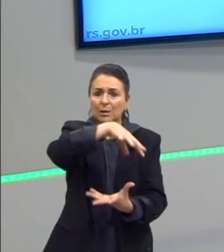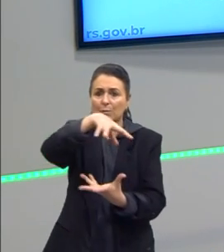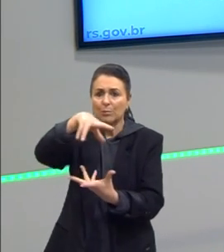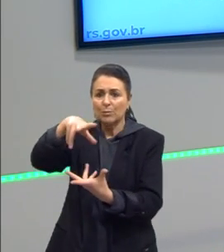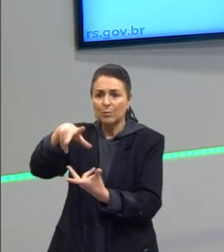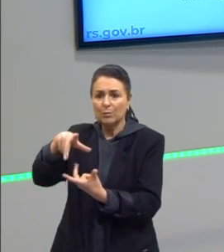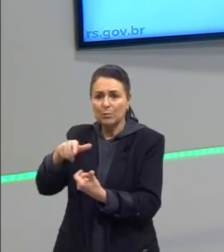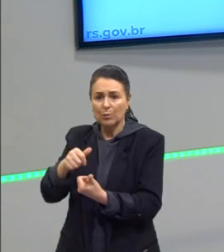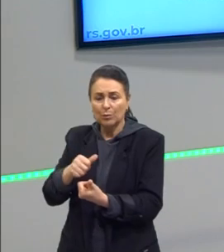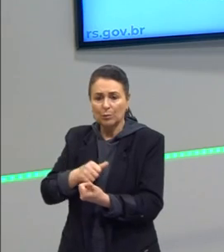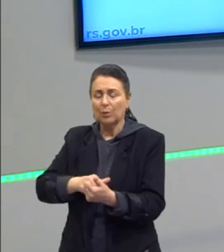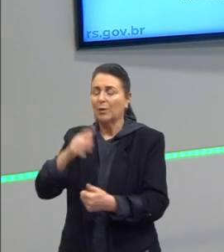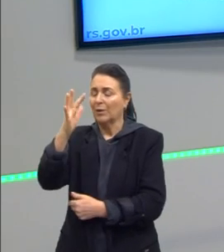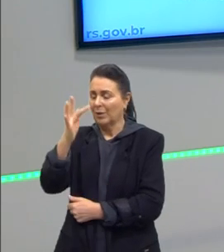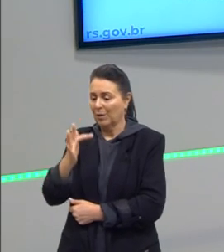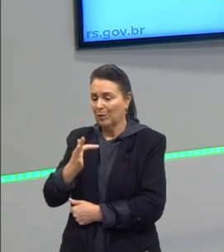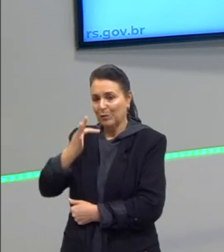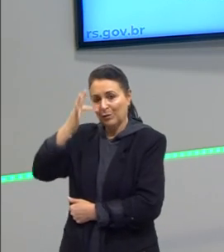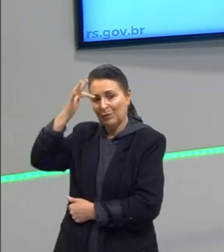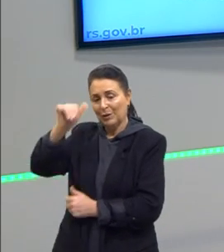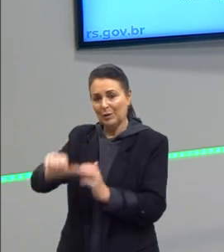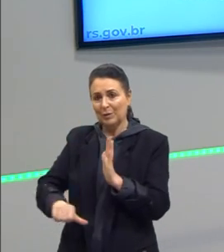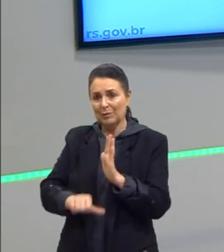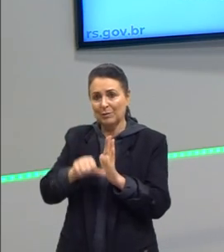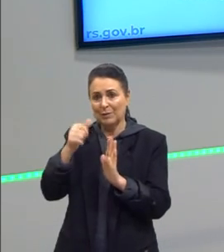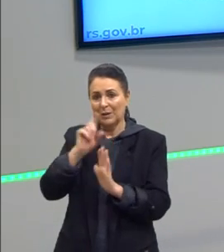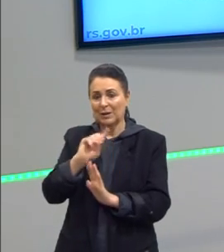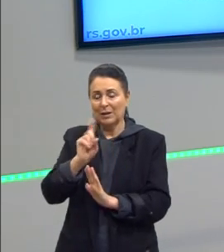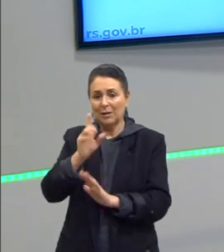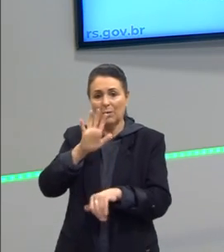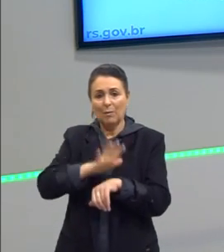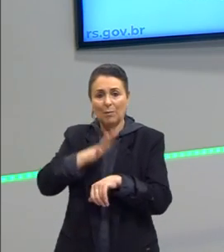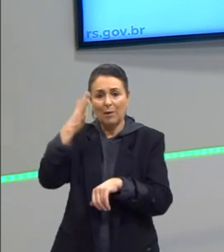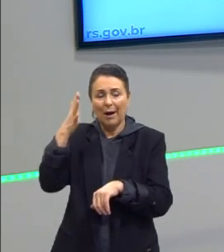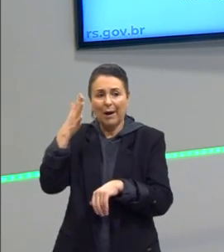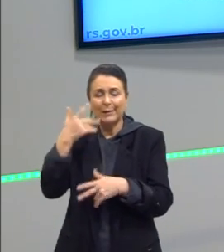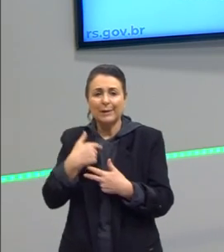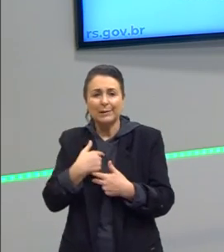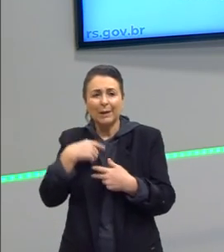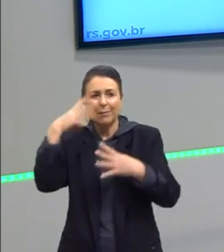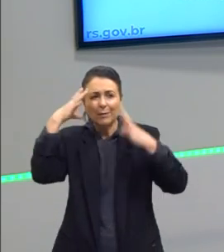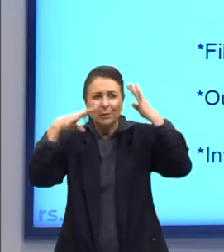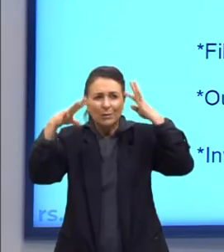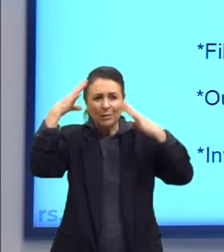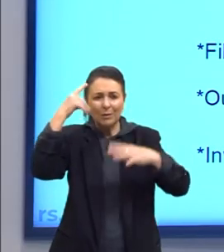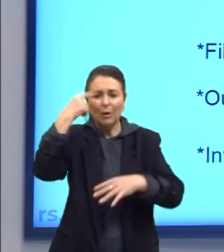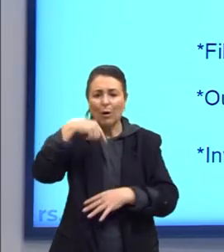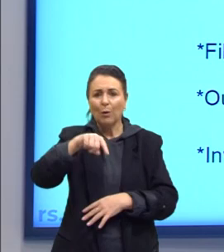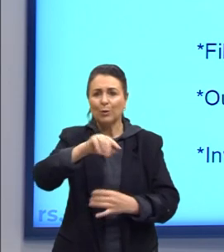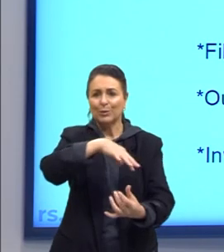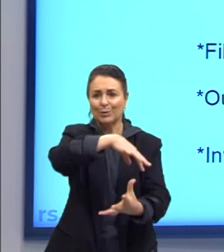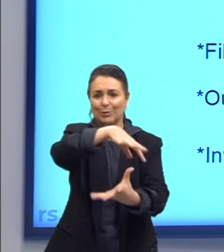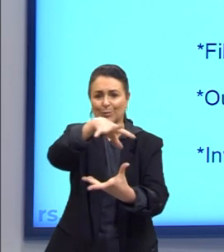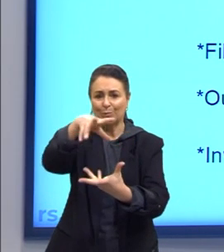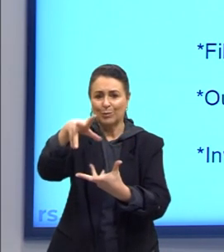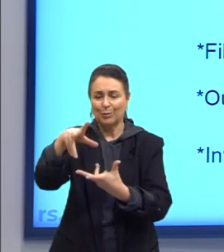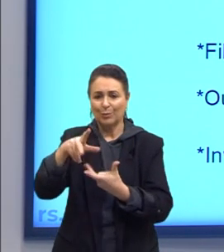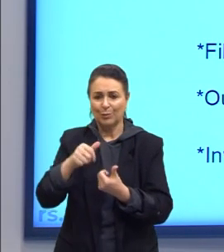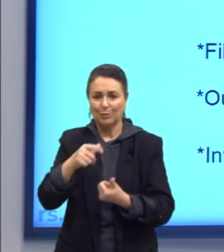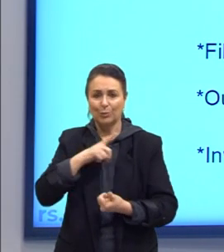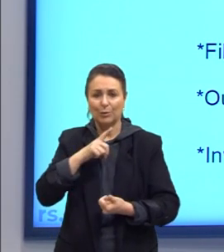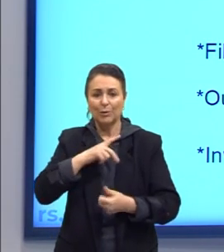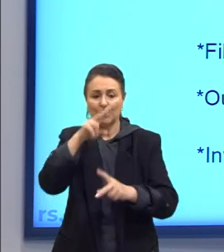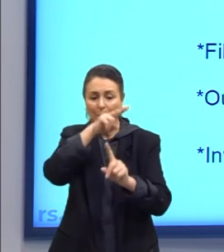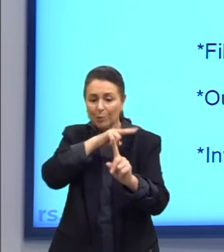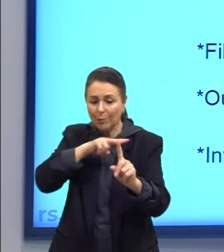chama filosofia primeira. Não mais faz essa viagem a um outro mundo. Então ele traz uma outra